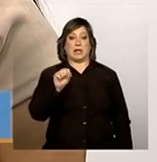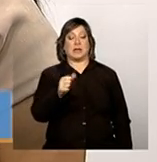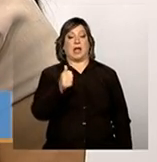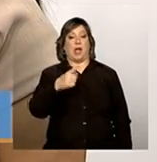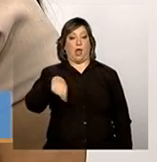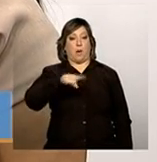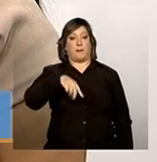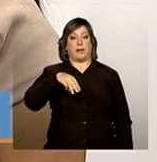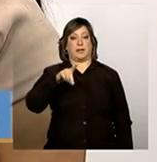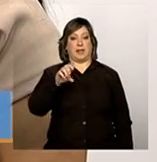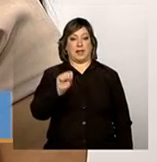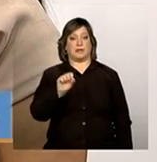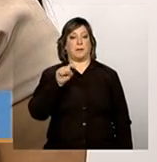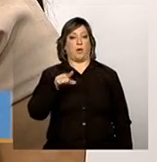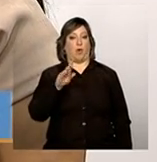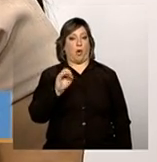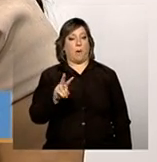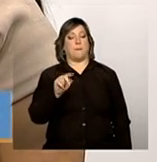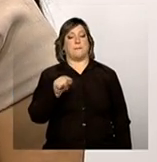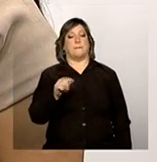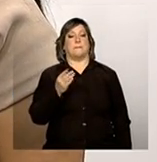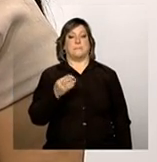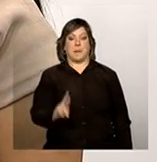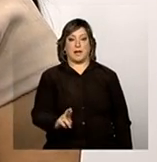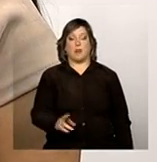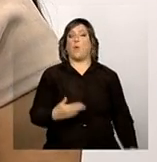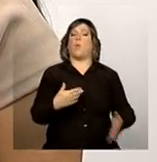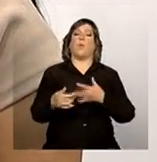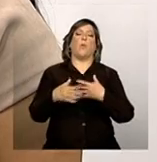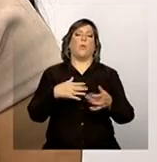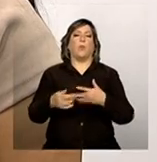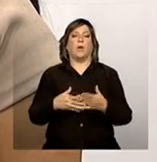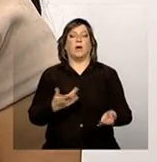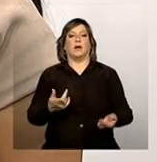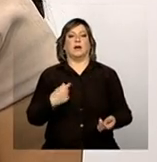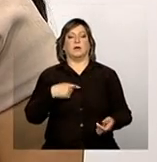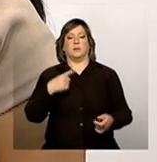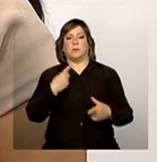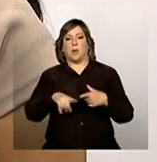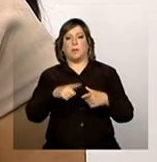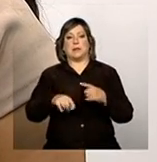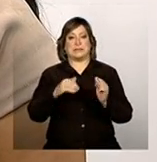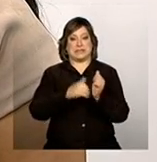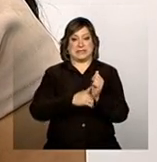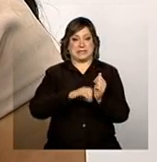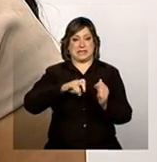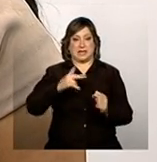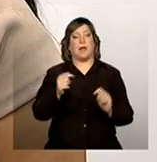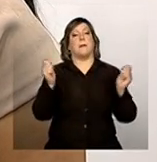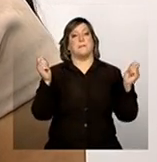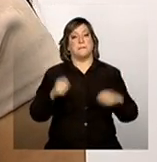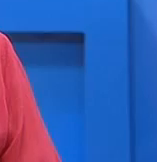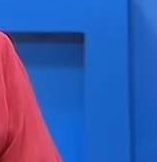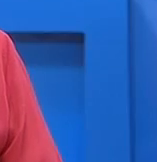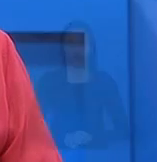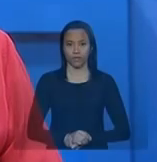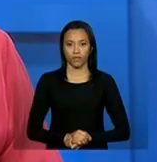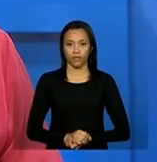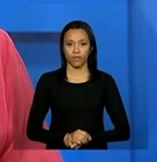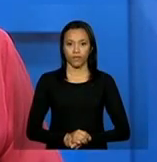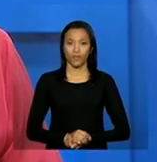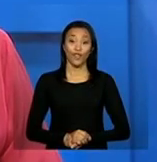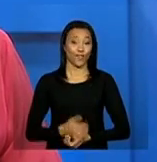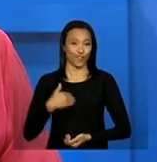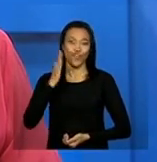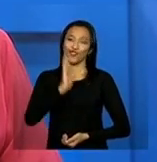arroba mds.gov.br. Então, qualquer eventualidade com senha, você pode estar encaminhando para esses e-mails. E